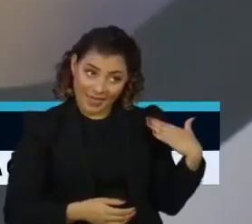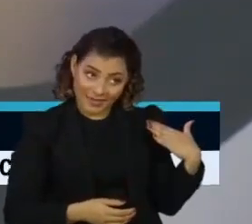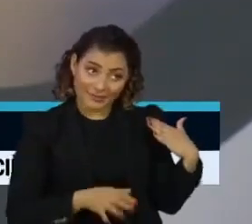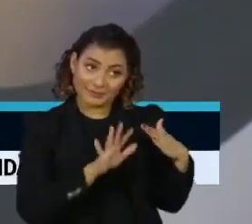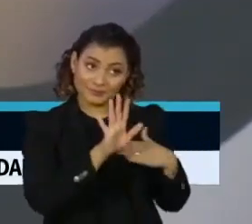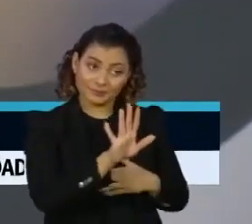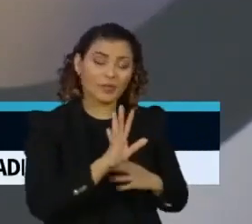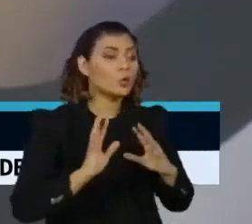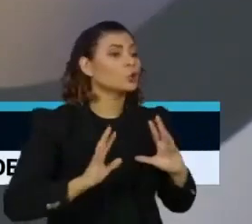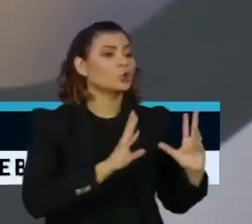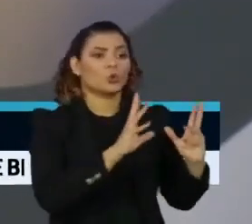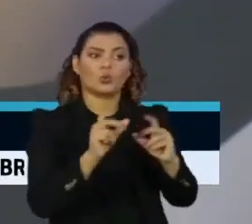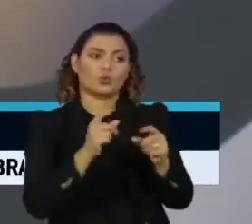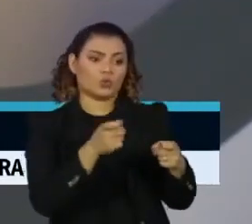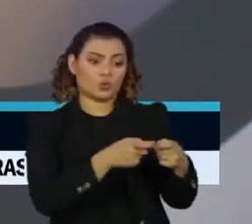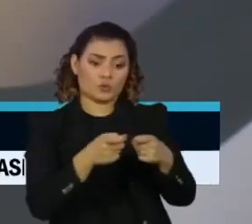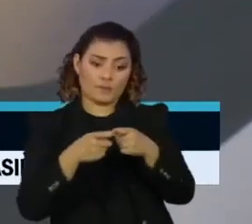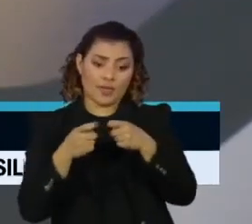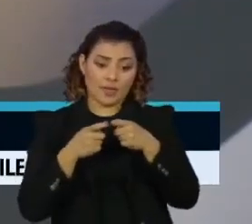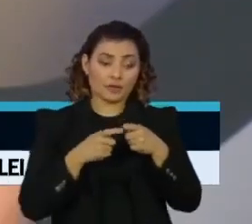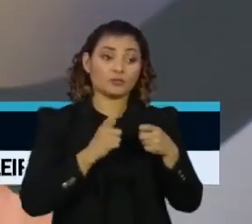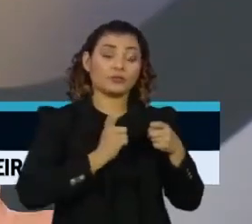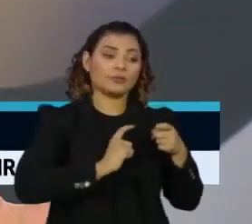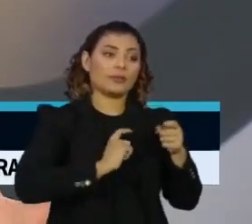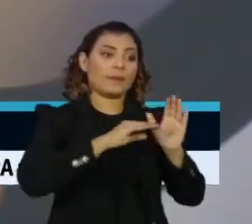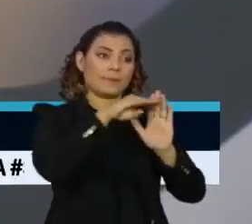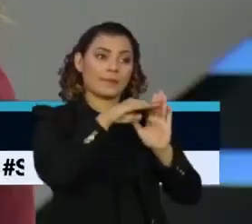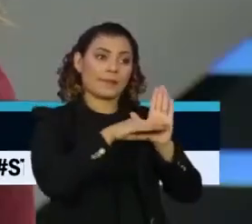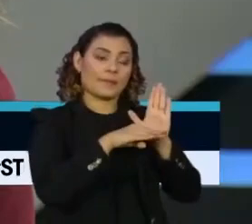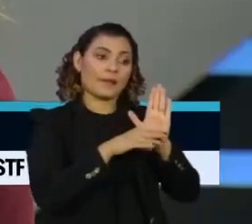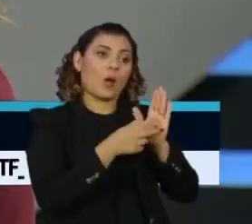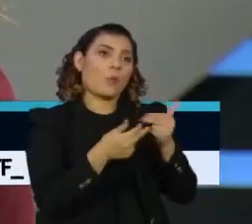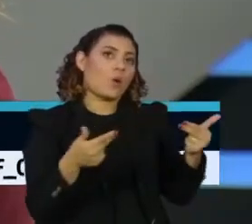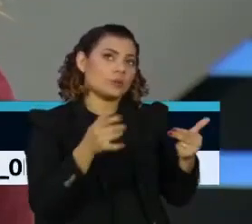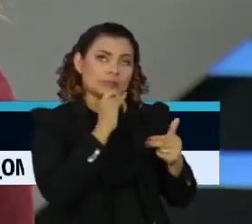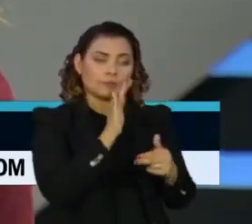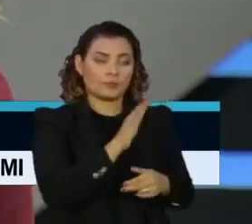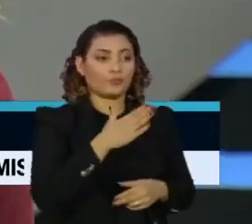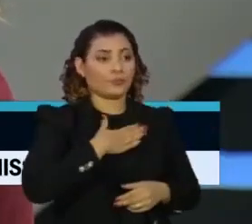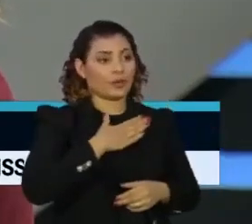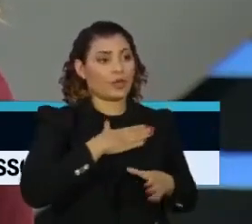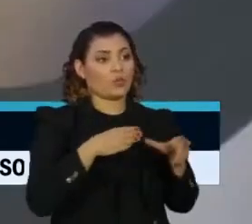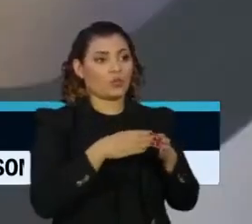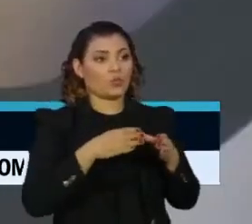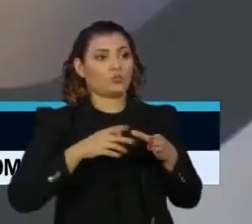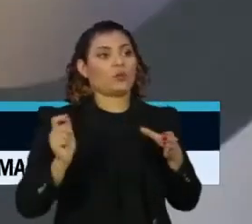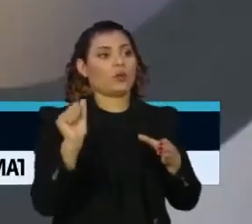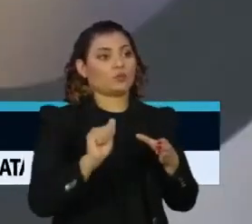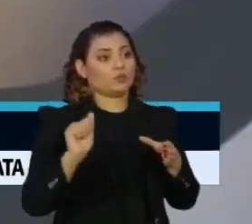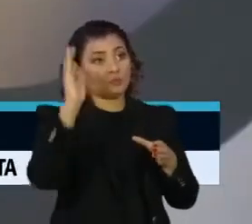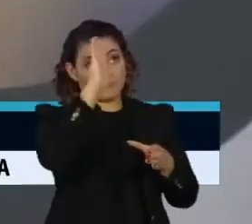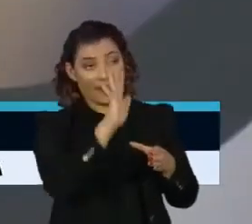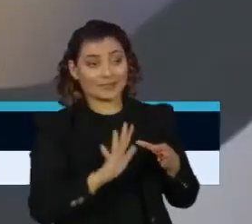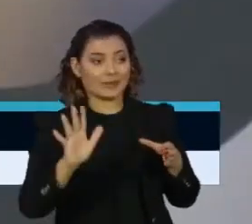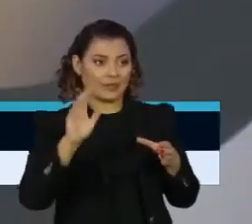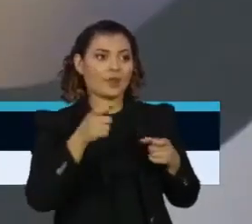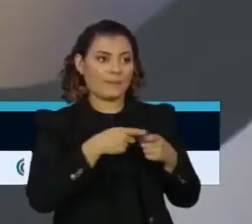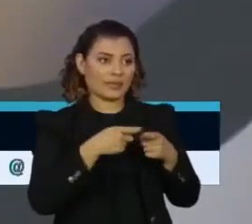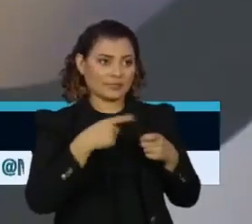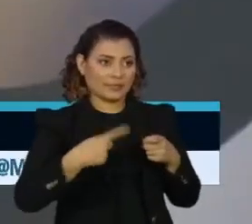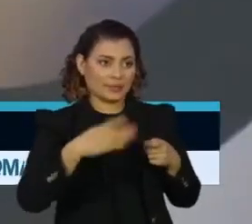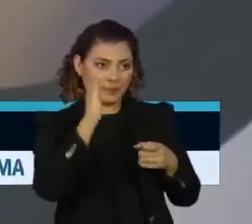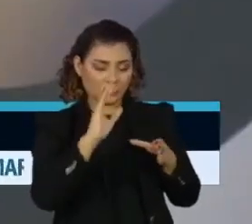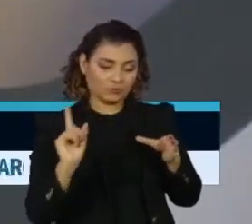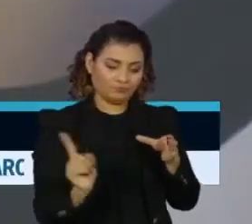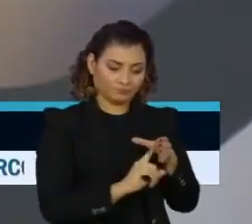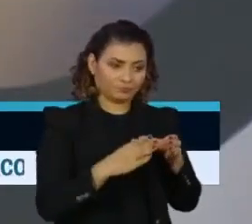médicos, em teoria, estão submetidos a alguma sociedade de classe, eu com a Sociedade Brasileira de Infectologia. Se a minha sociedade tem um